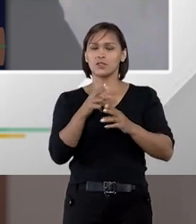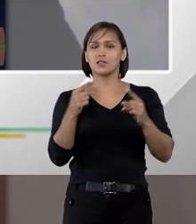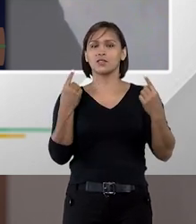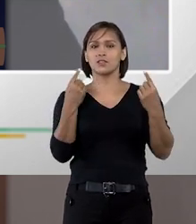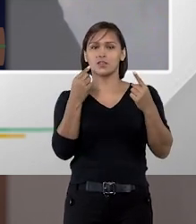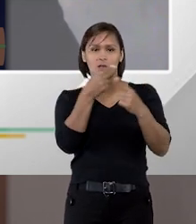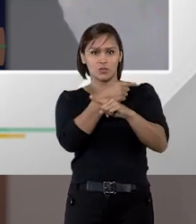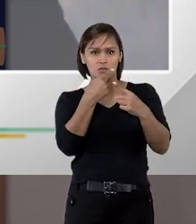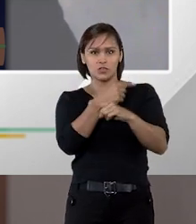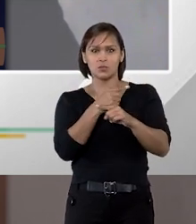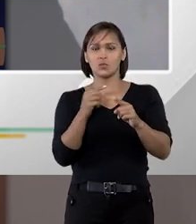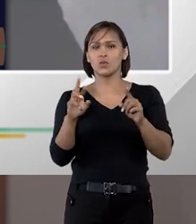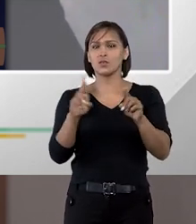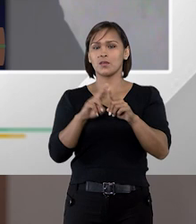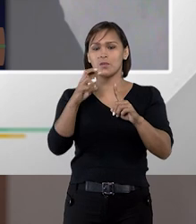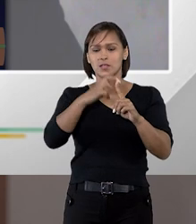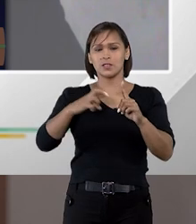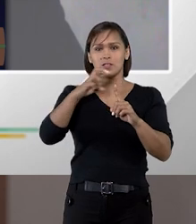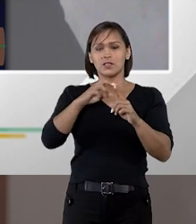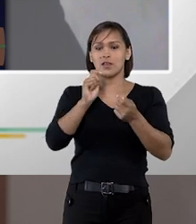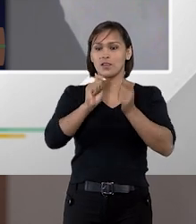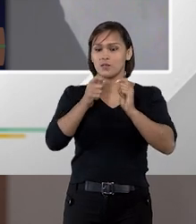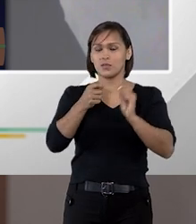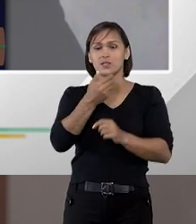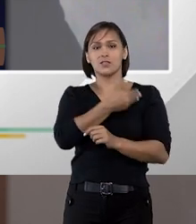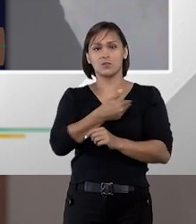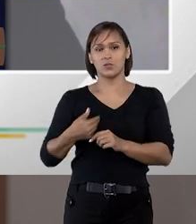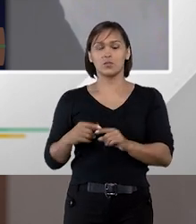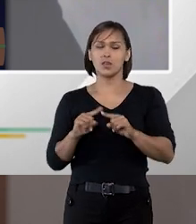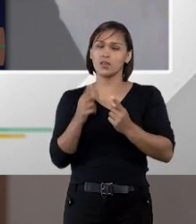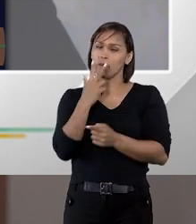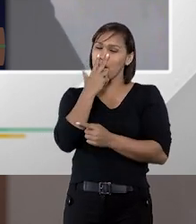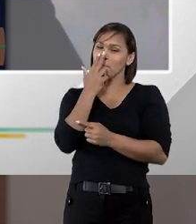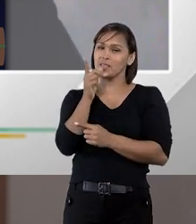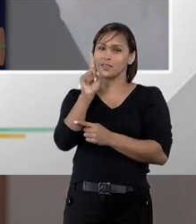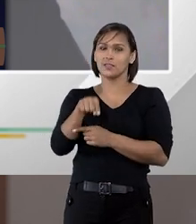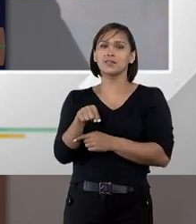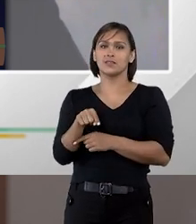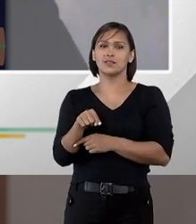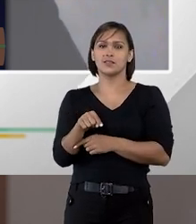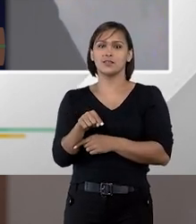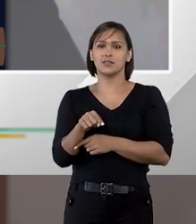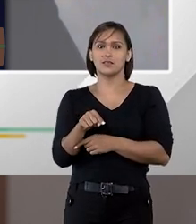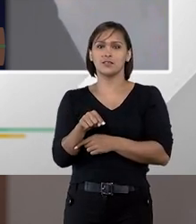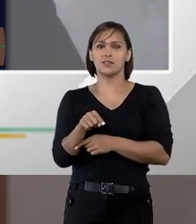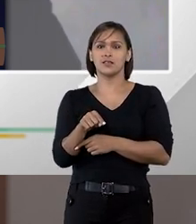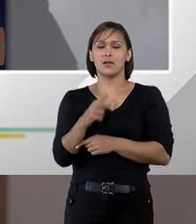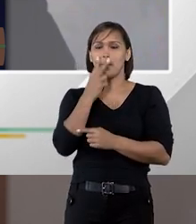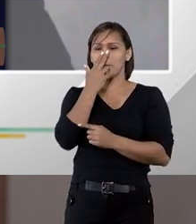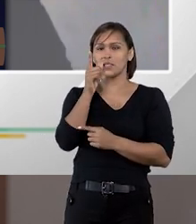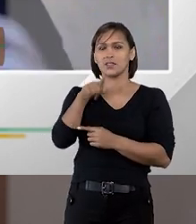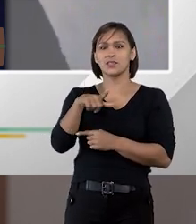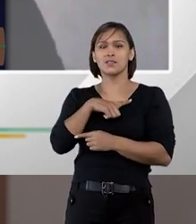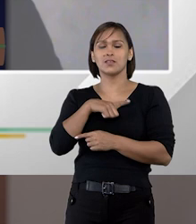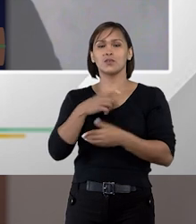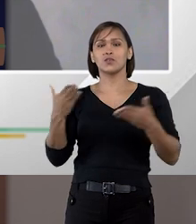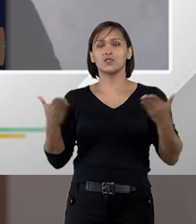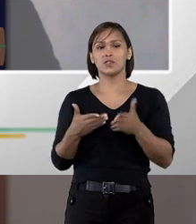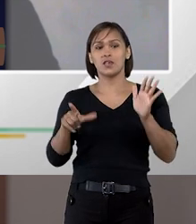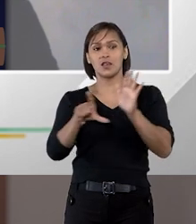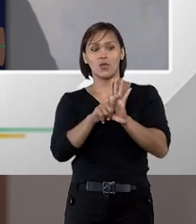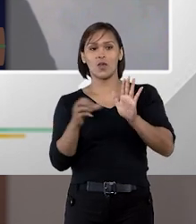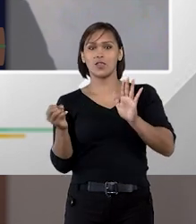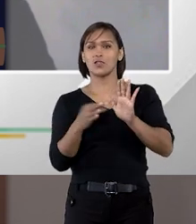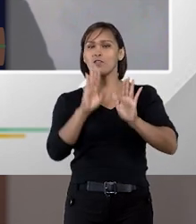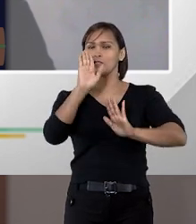disputas e da arbitragem no âmbito da administração pública então me parece que o que nós temos hoje